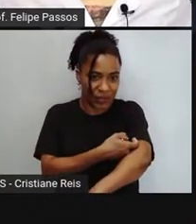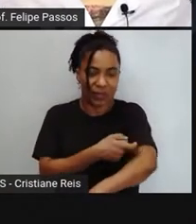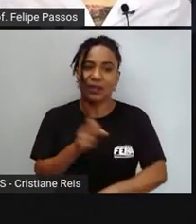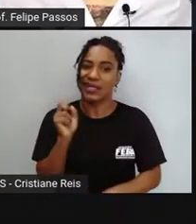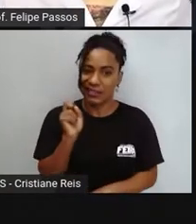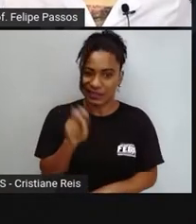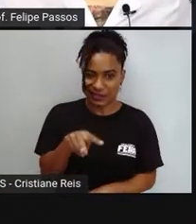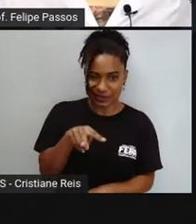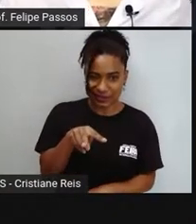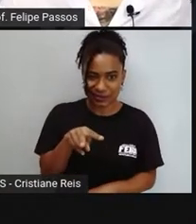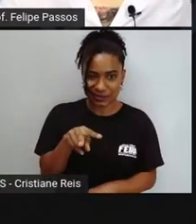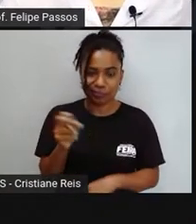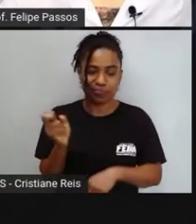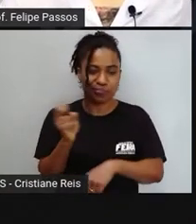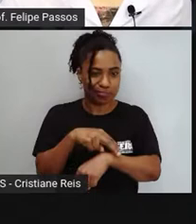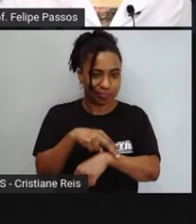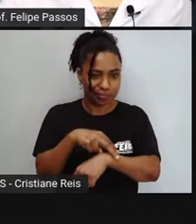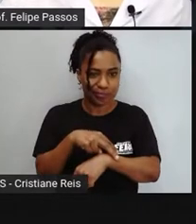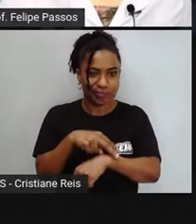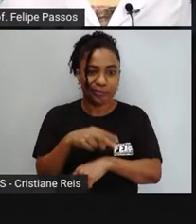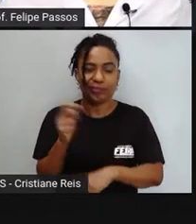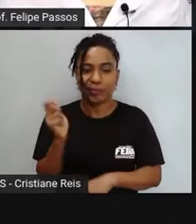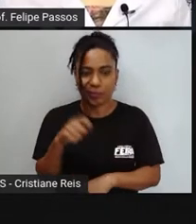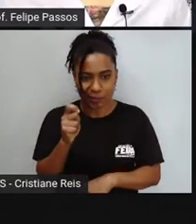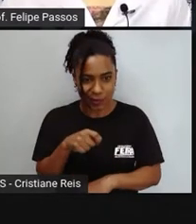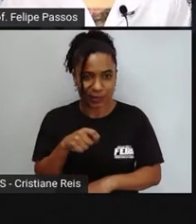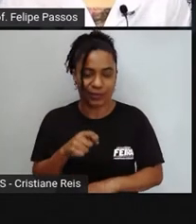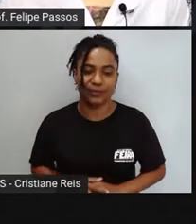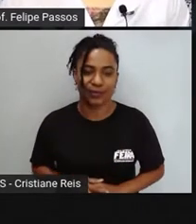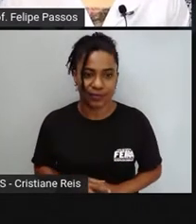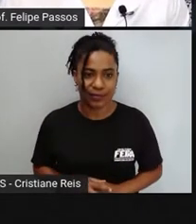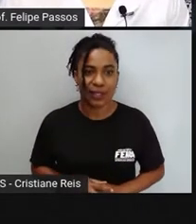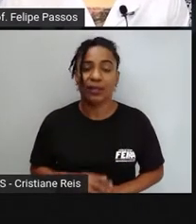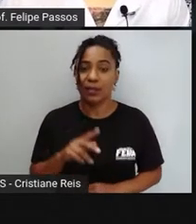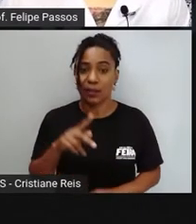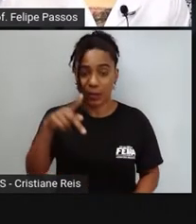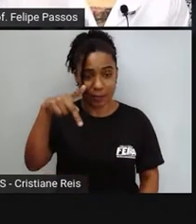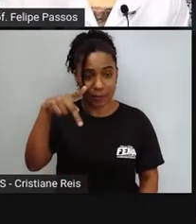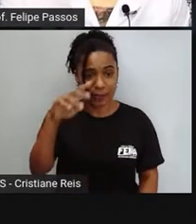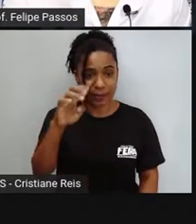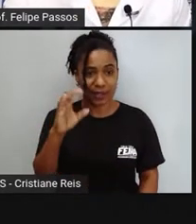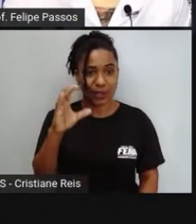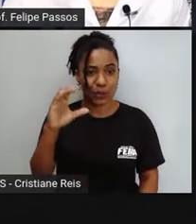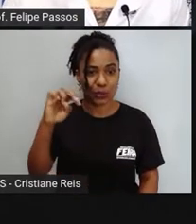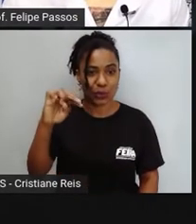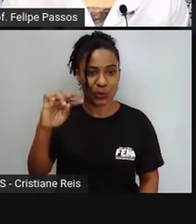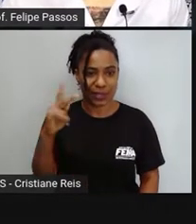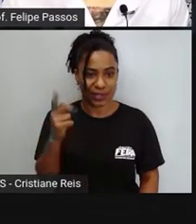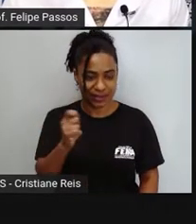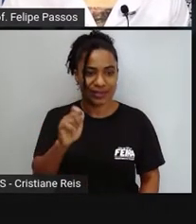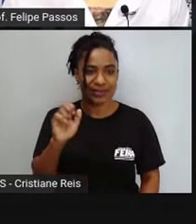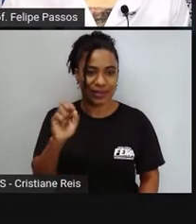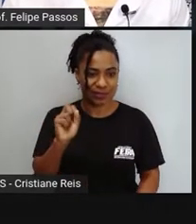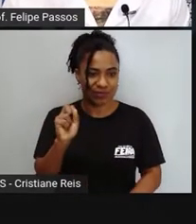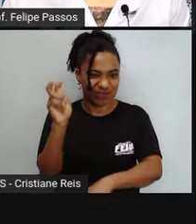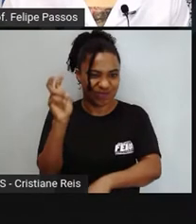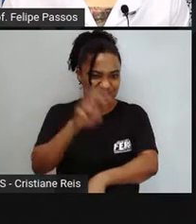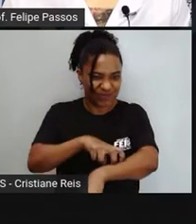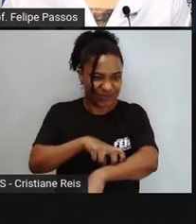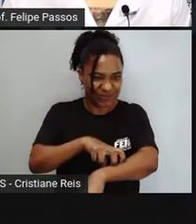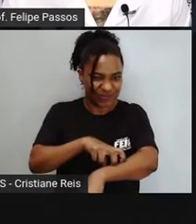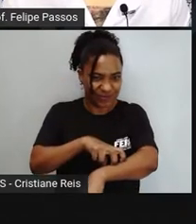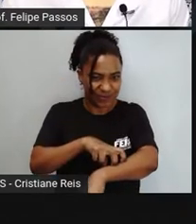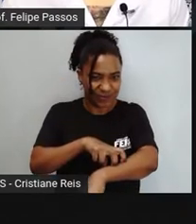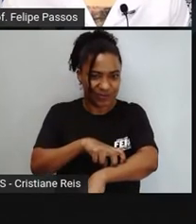animal que esteja sendo atingido, certo? Então, a peçonha, ela vai ser colocada dentro do corpo de